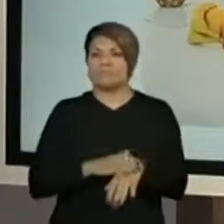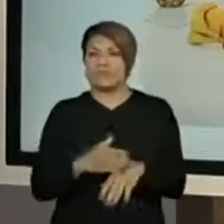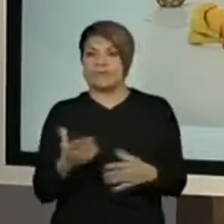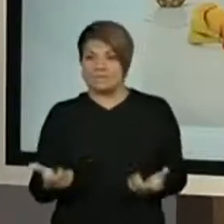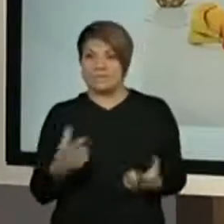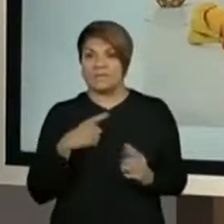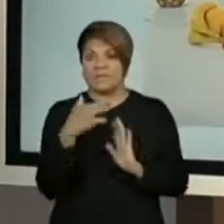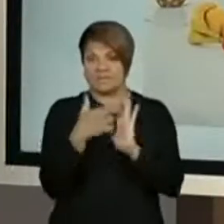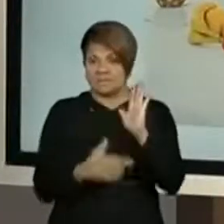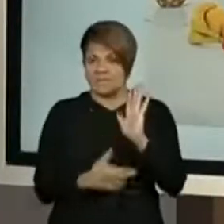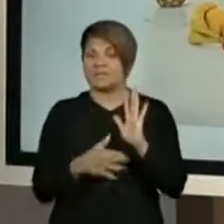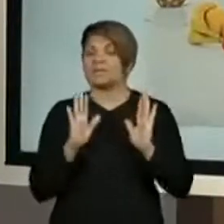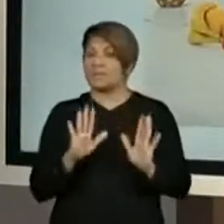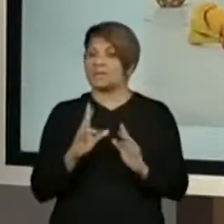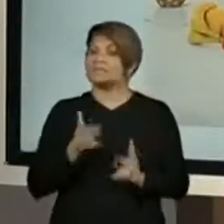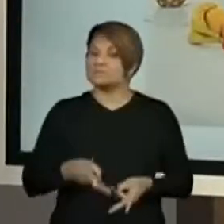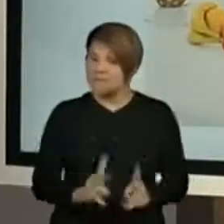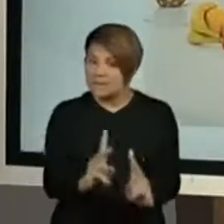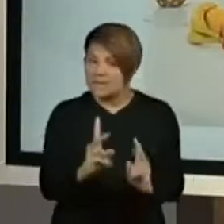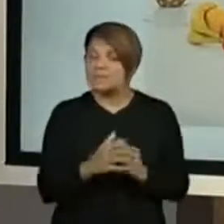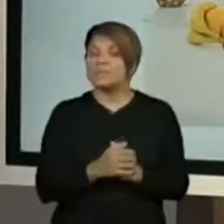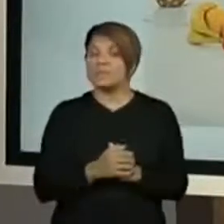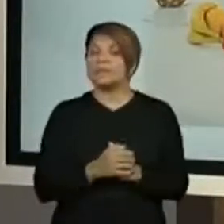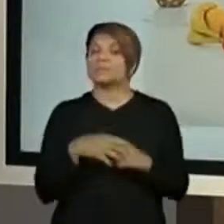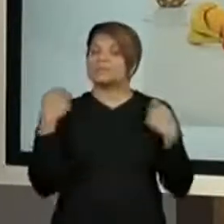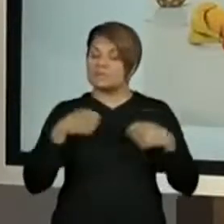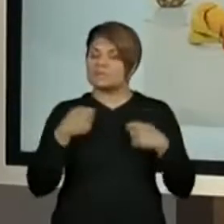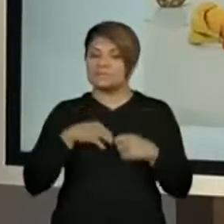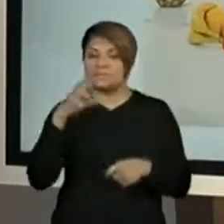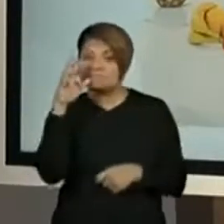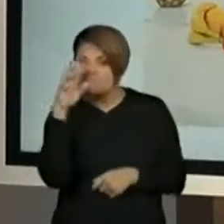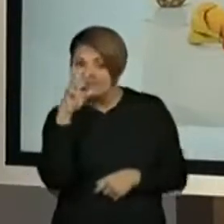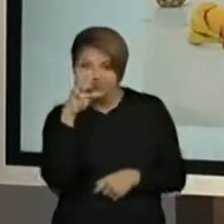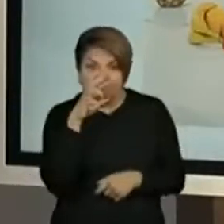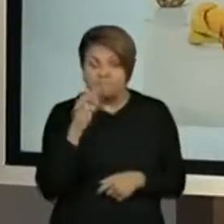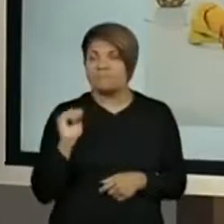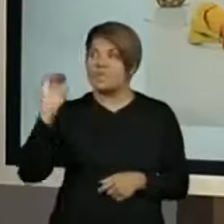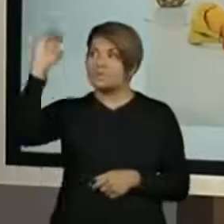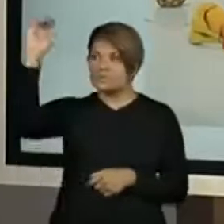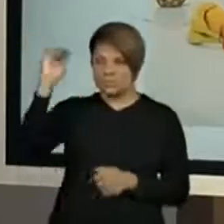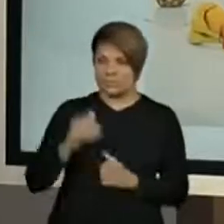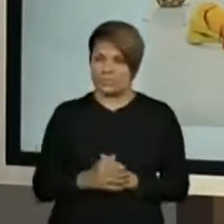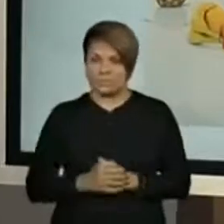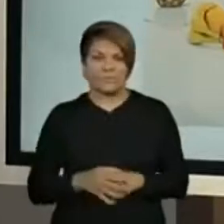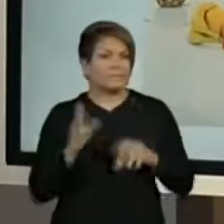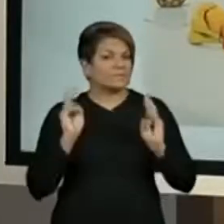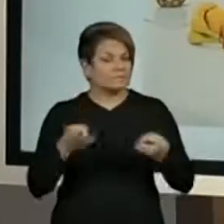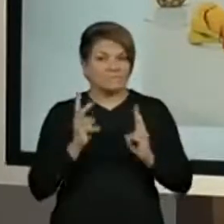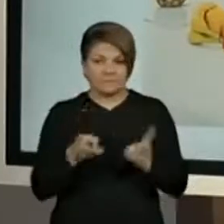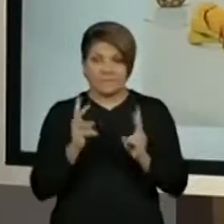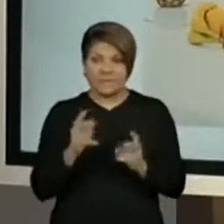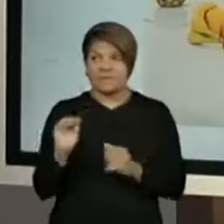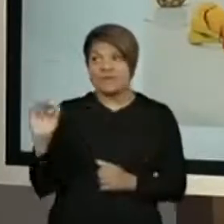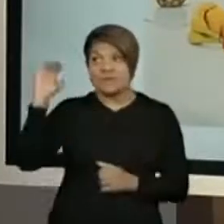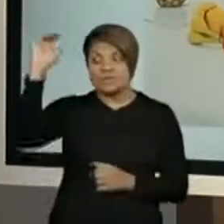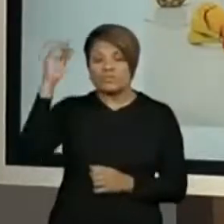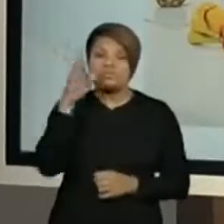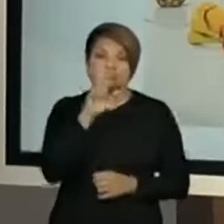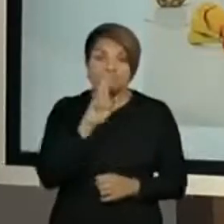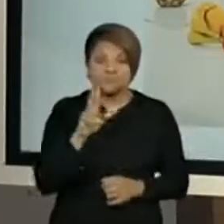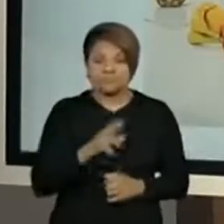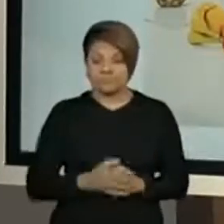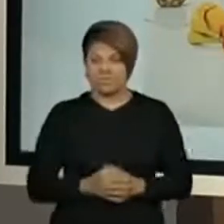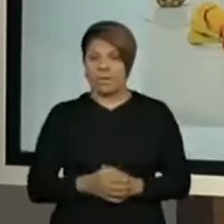receitas, mas sempre com a supervisão de um adulto. Tudo bem? Sempre com a supervisão de um adulto, porque